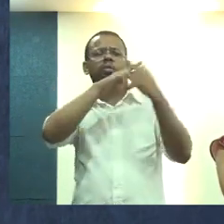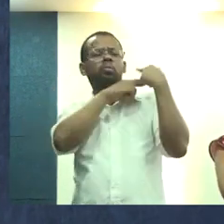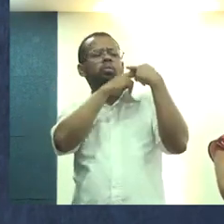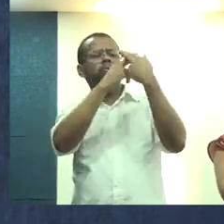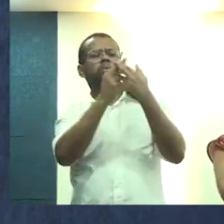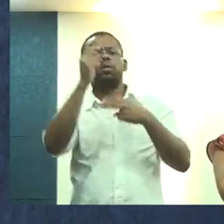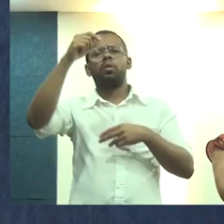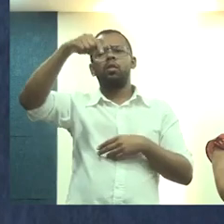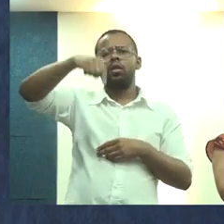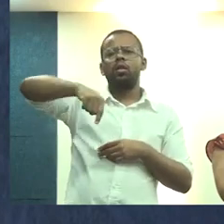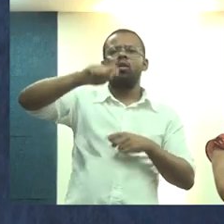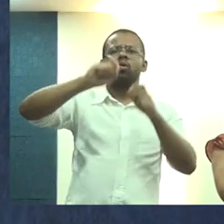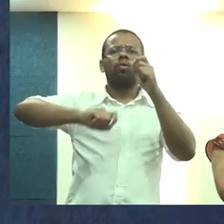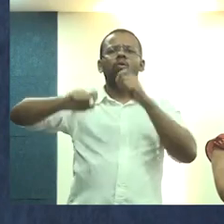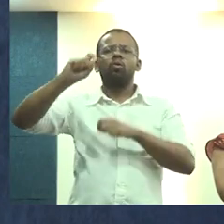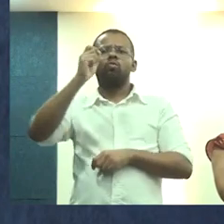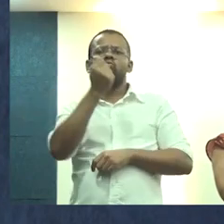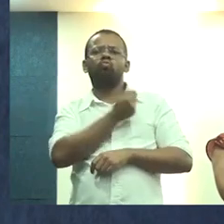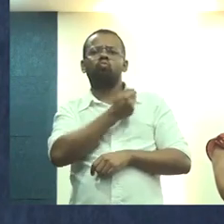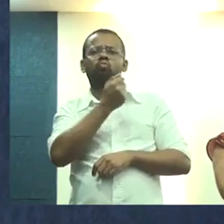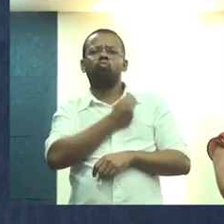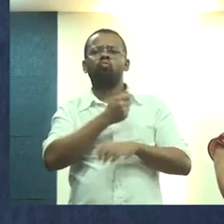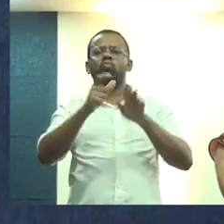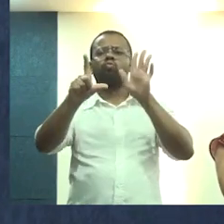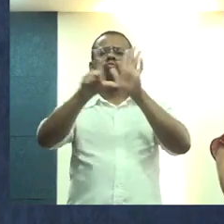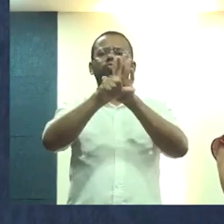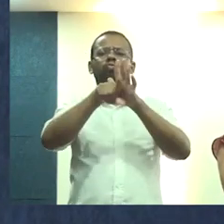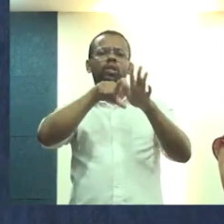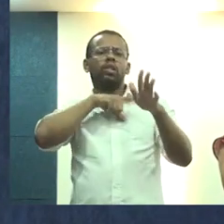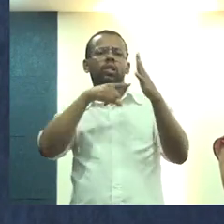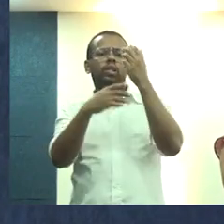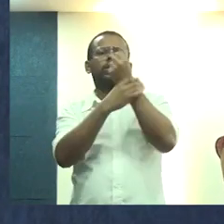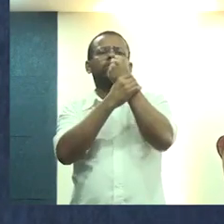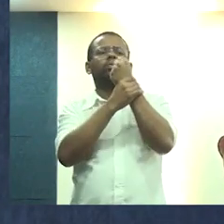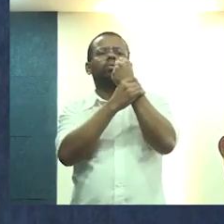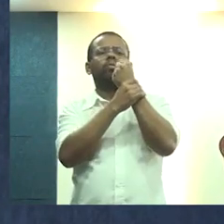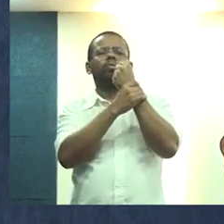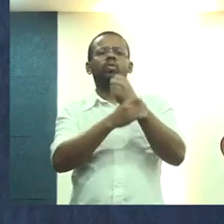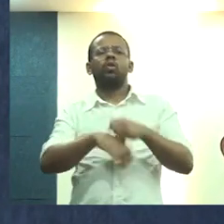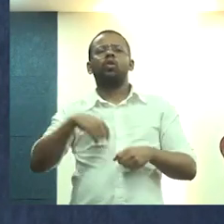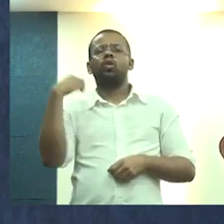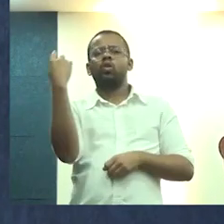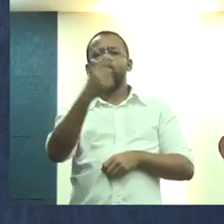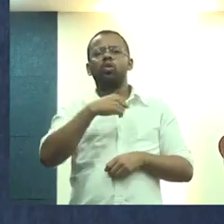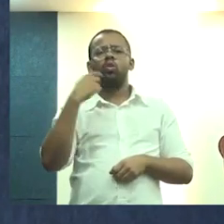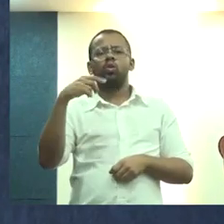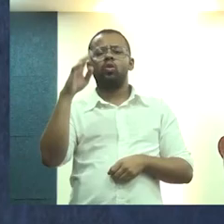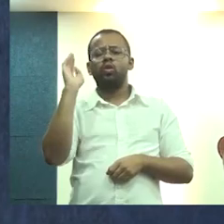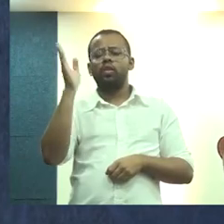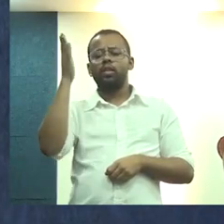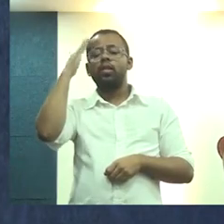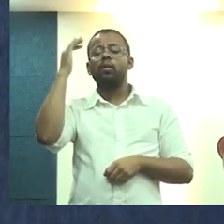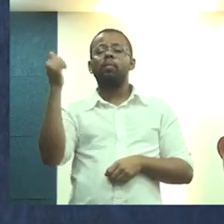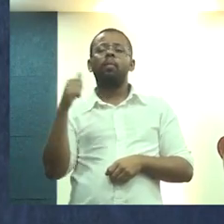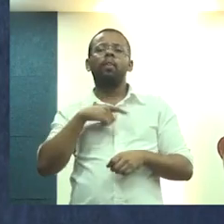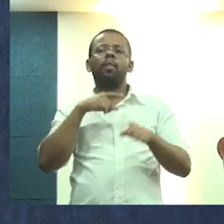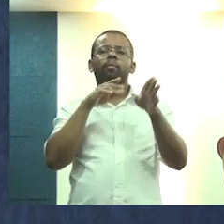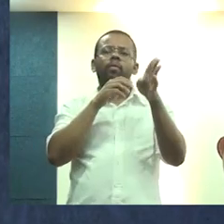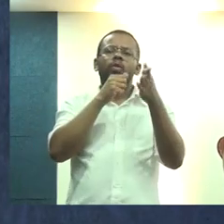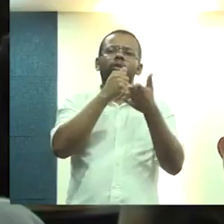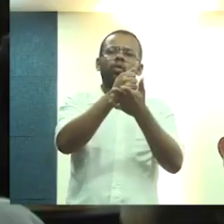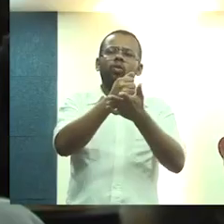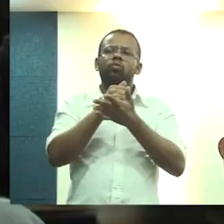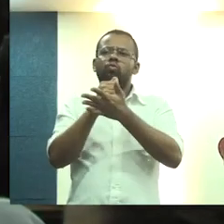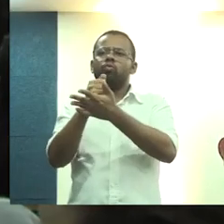responsabilidade em torno desse número. A lei garante, todos sabem, a assessoria